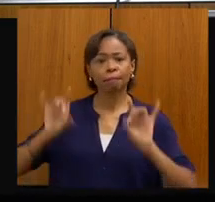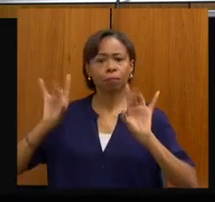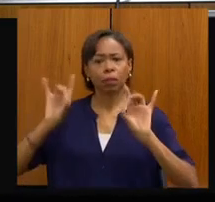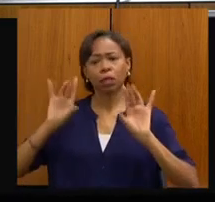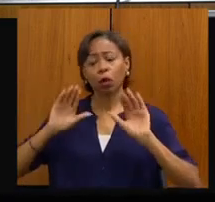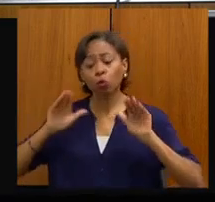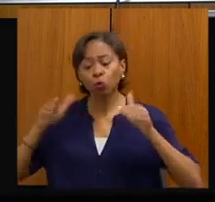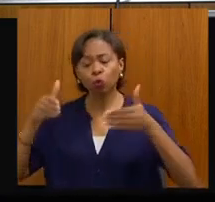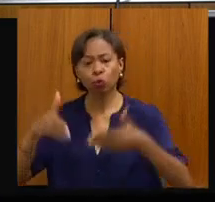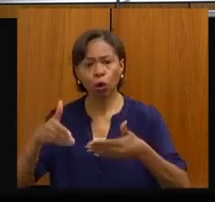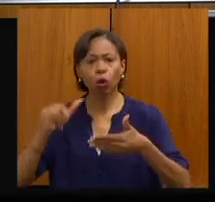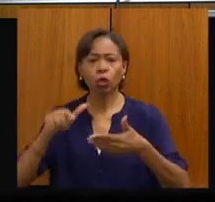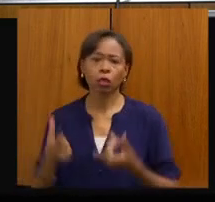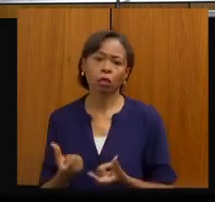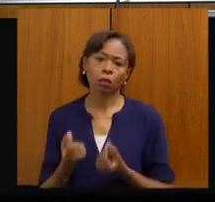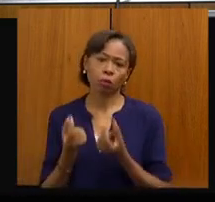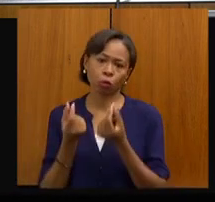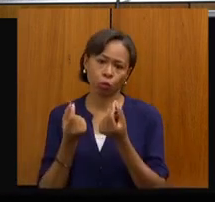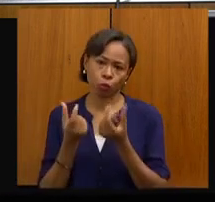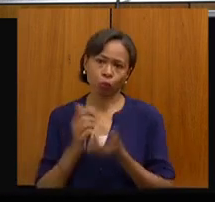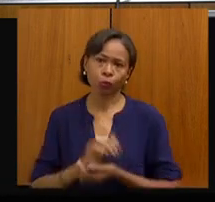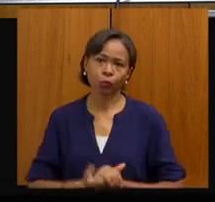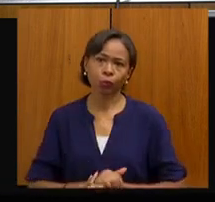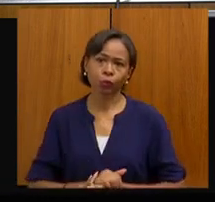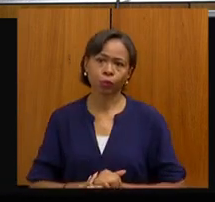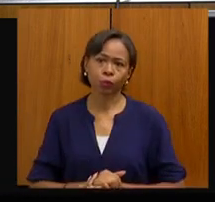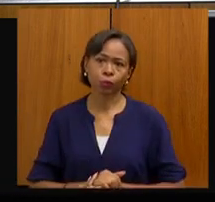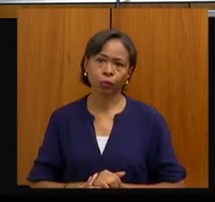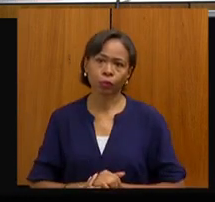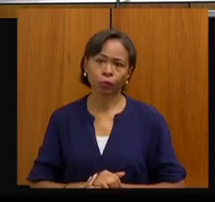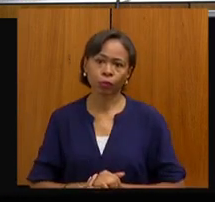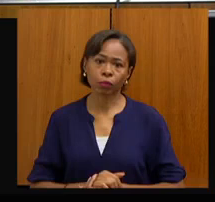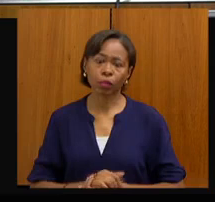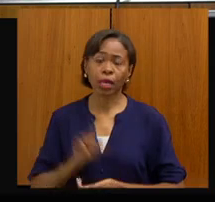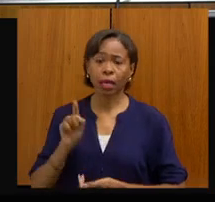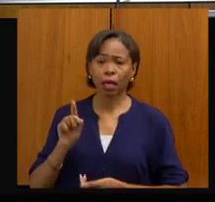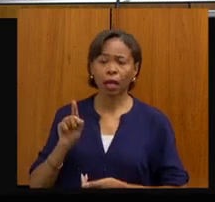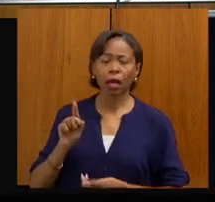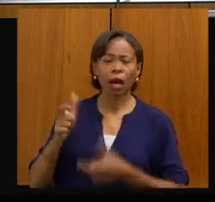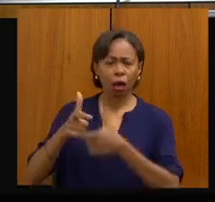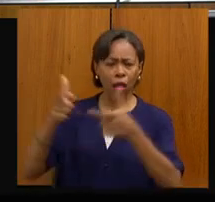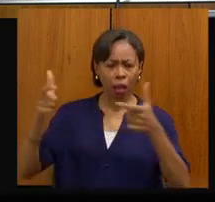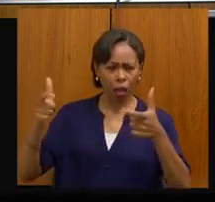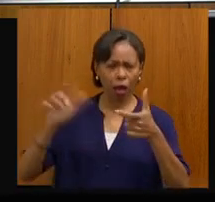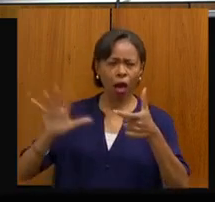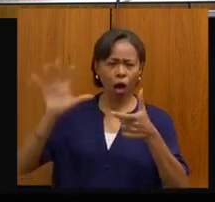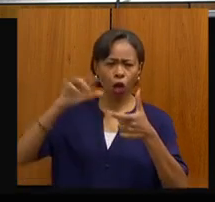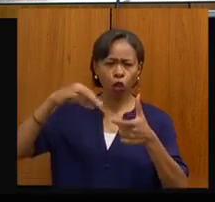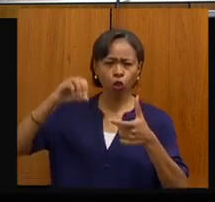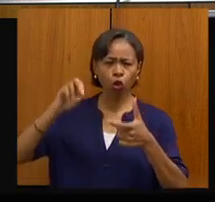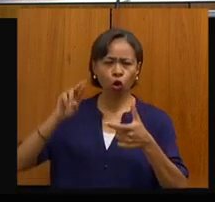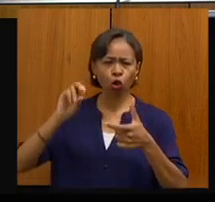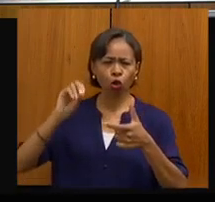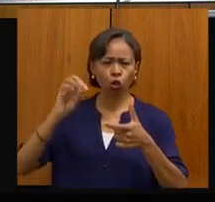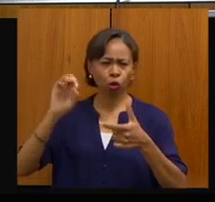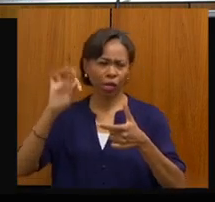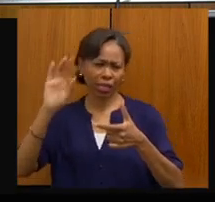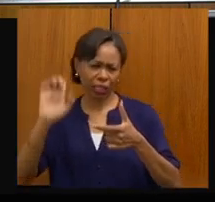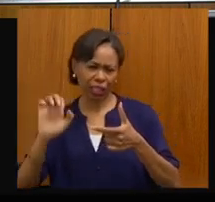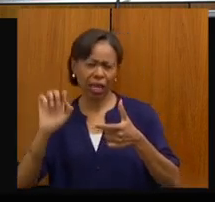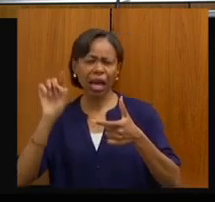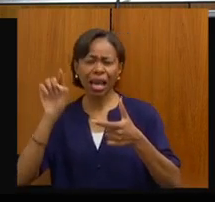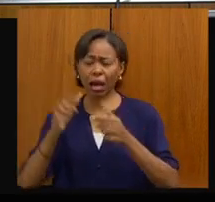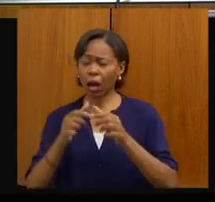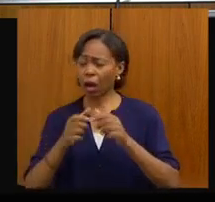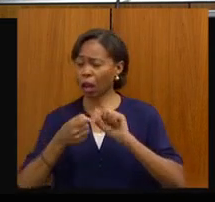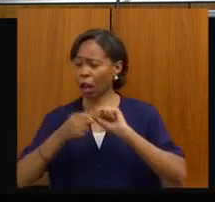de oncologia. A macro Noroeste é muito longa, muito extensa, vai lá de baixo, perto